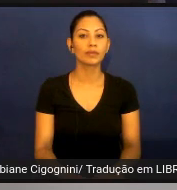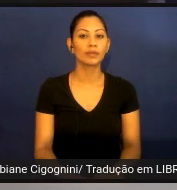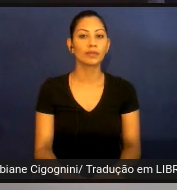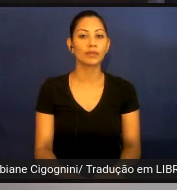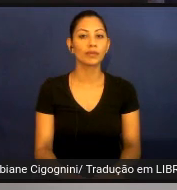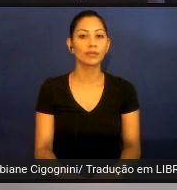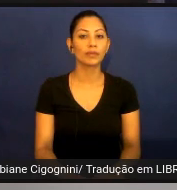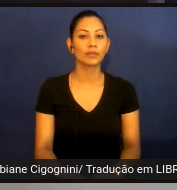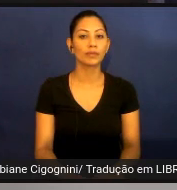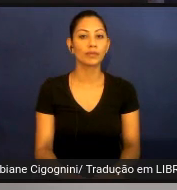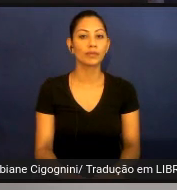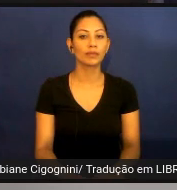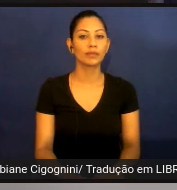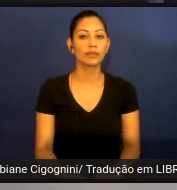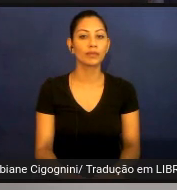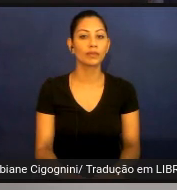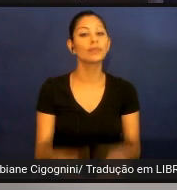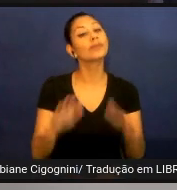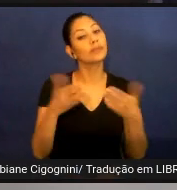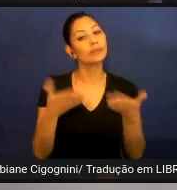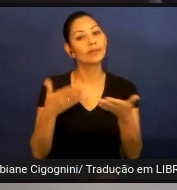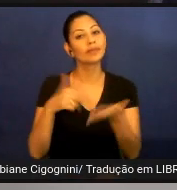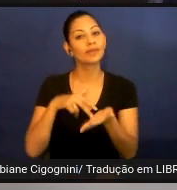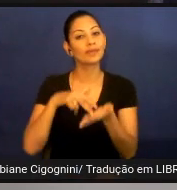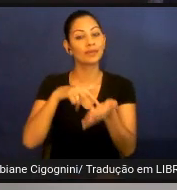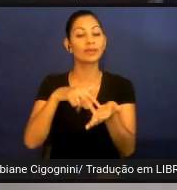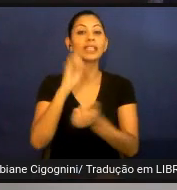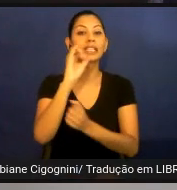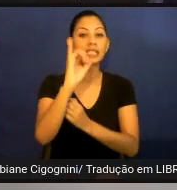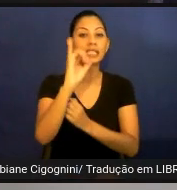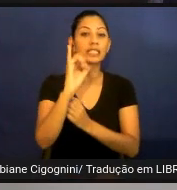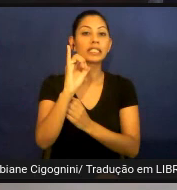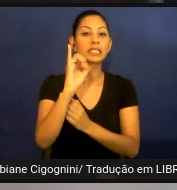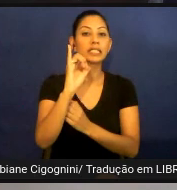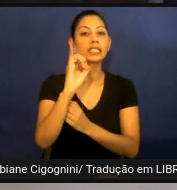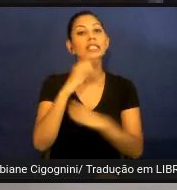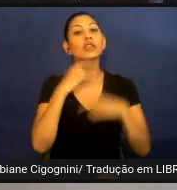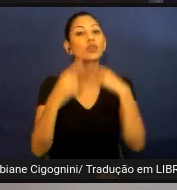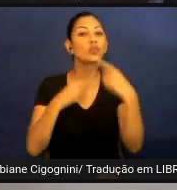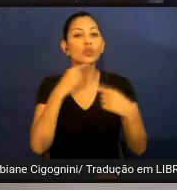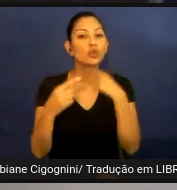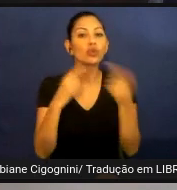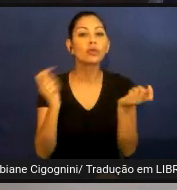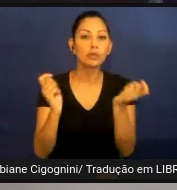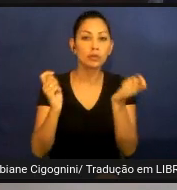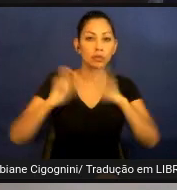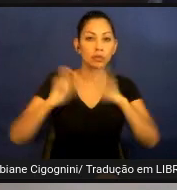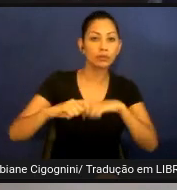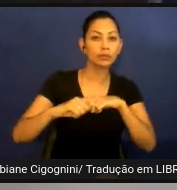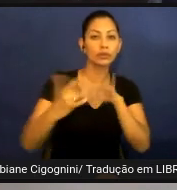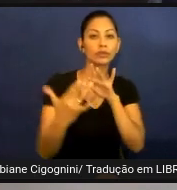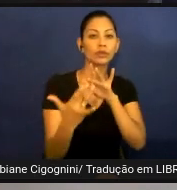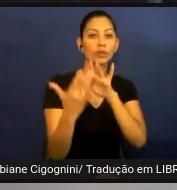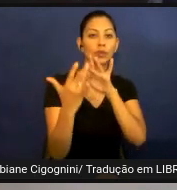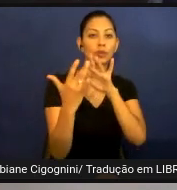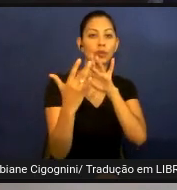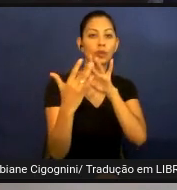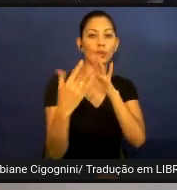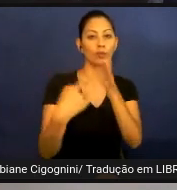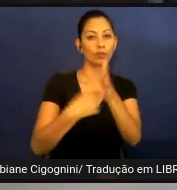e foi isso se vocês tiverem alguma dúvida é só entrar em contato comigo